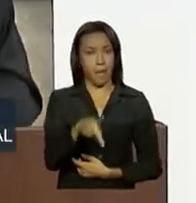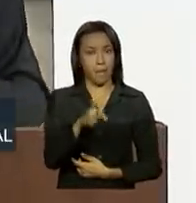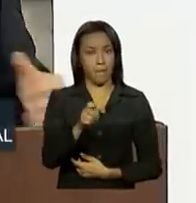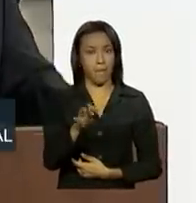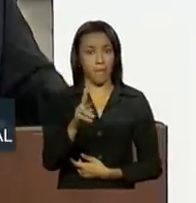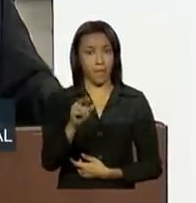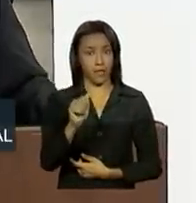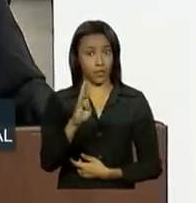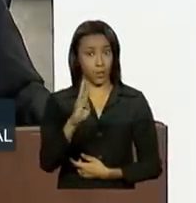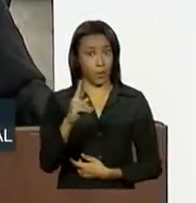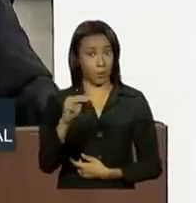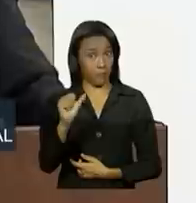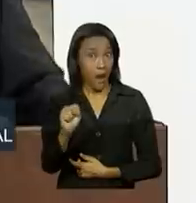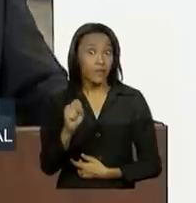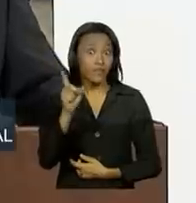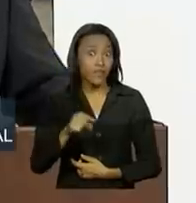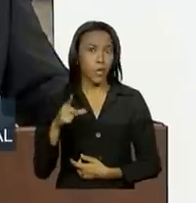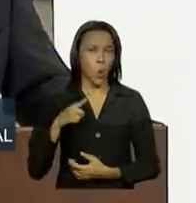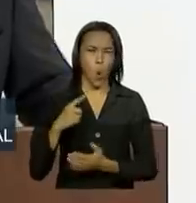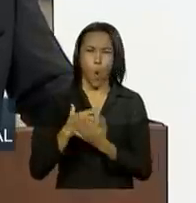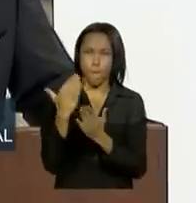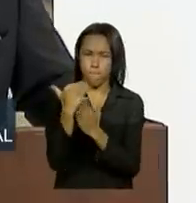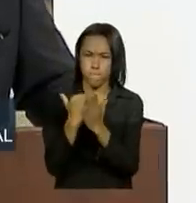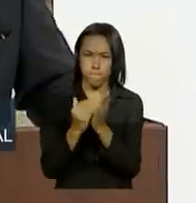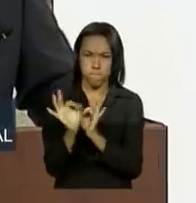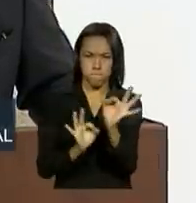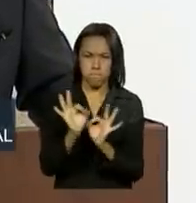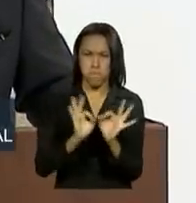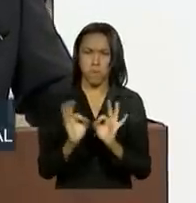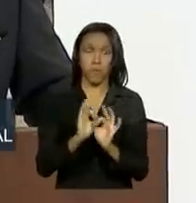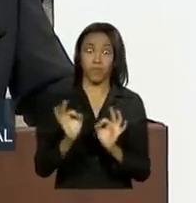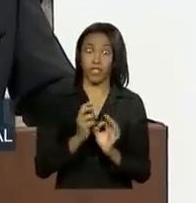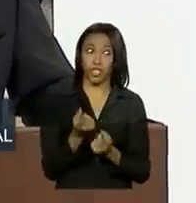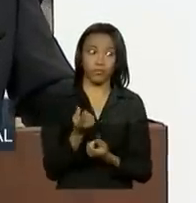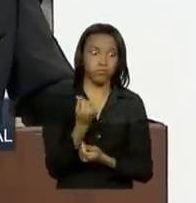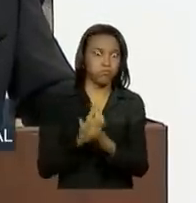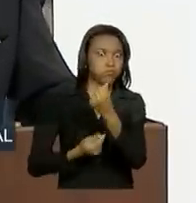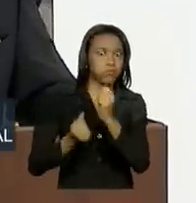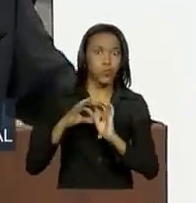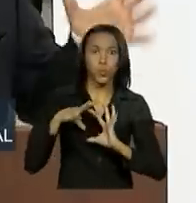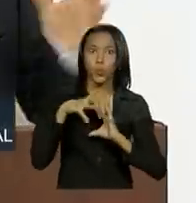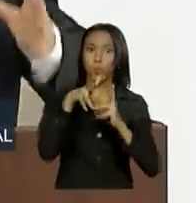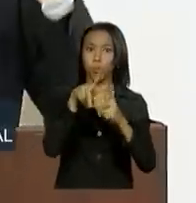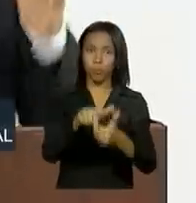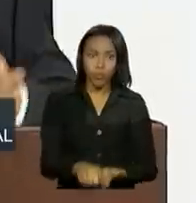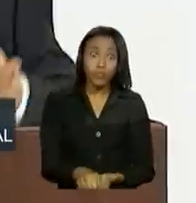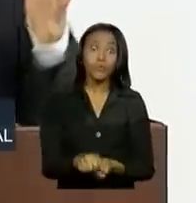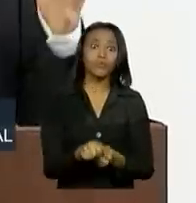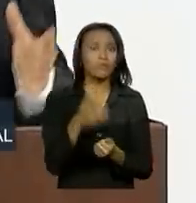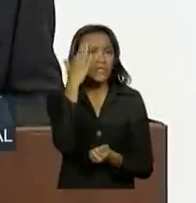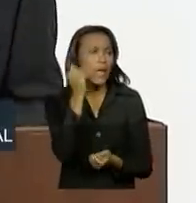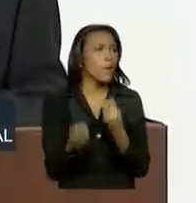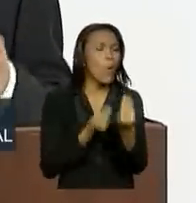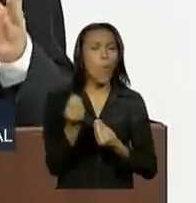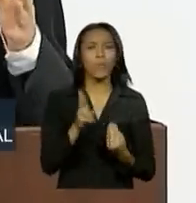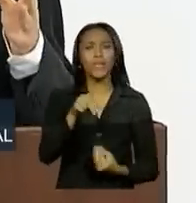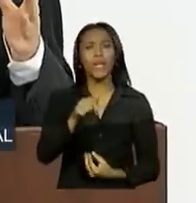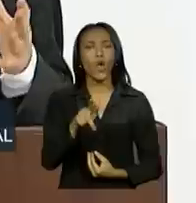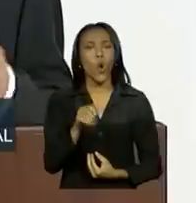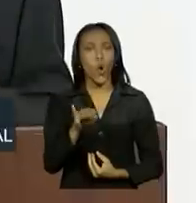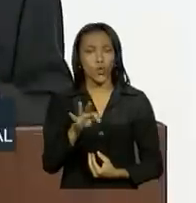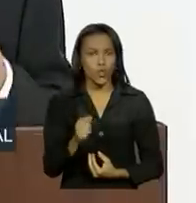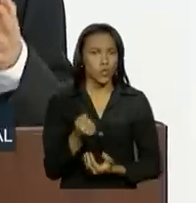tem o maior plano de negócios do mundo. O plano de negócios, ou o programa de investimentos da Petrobras